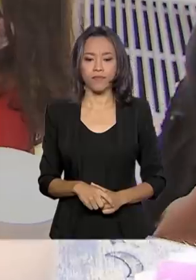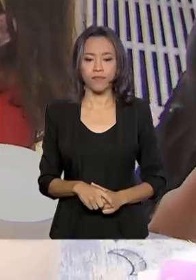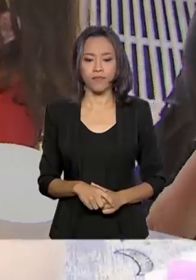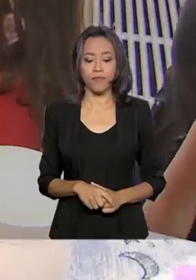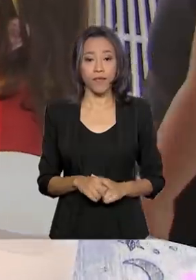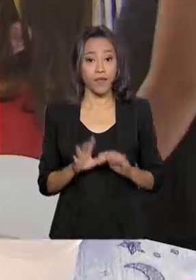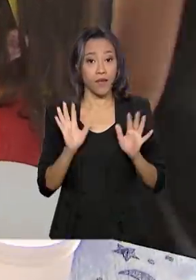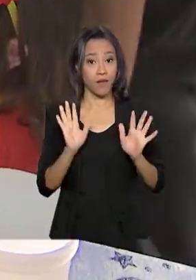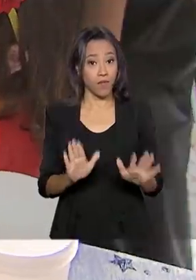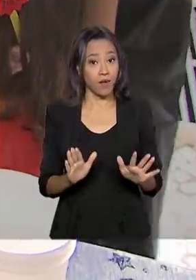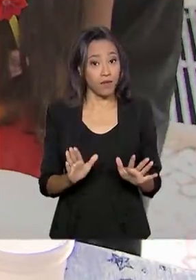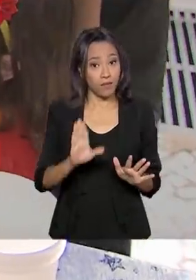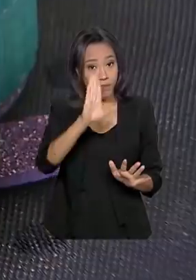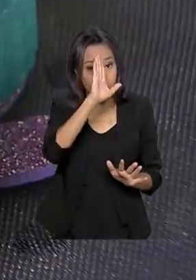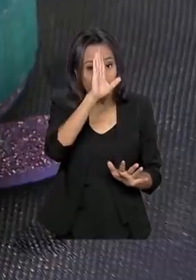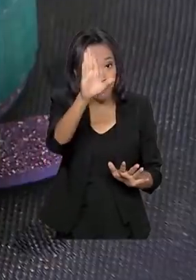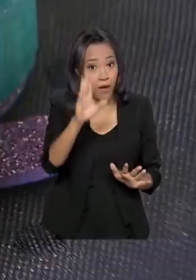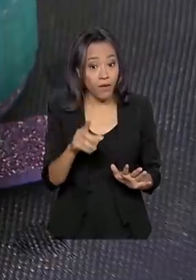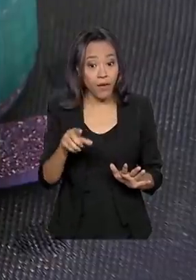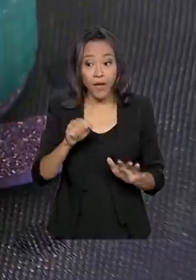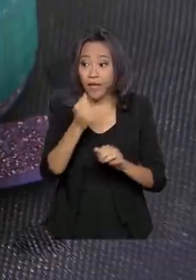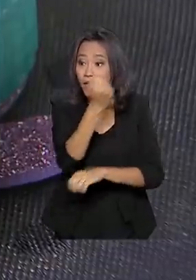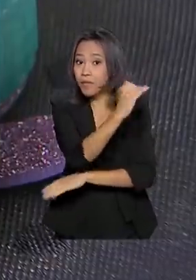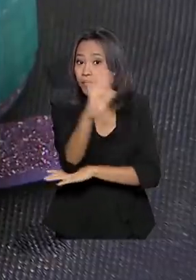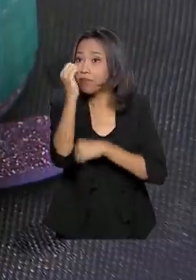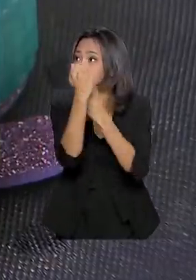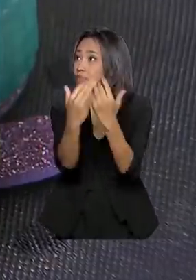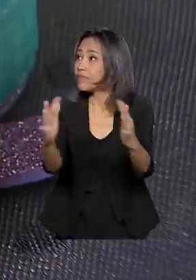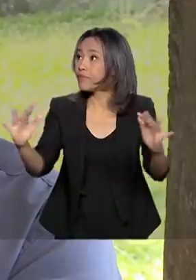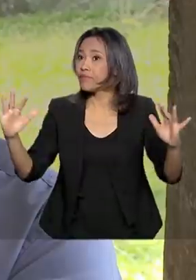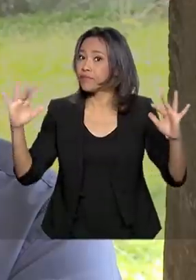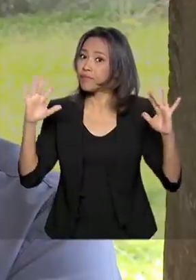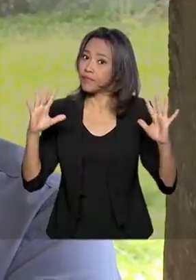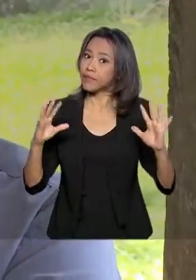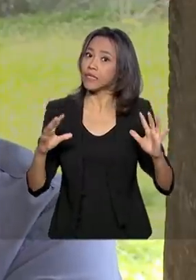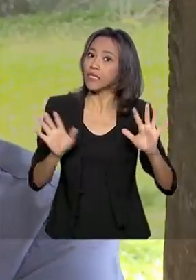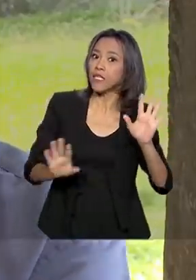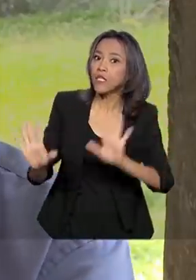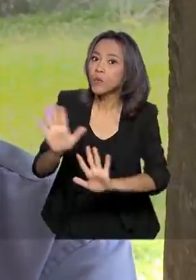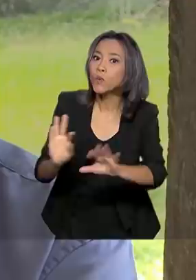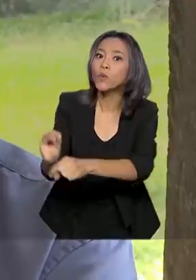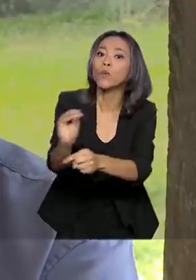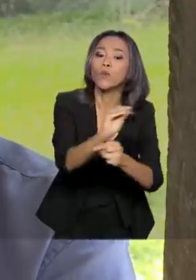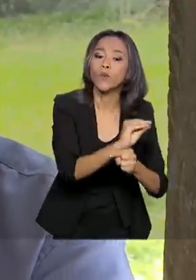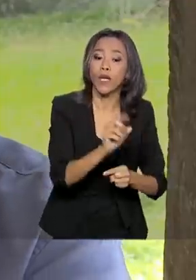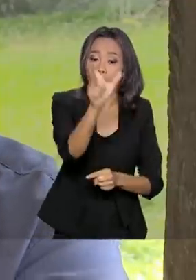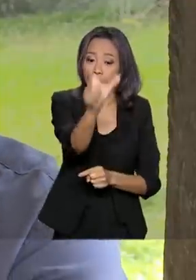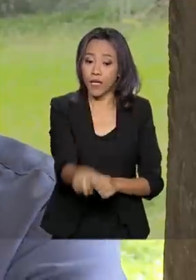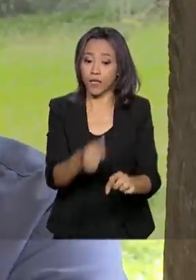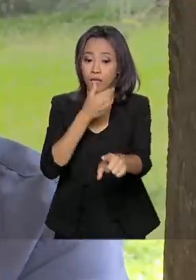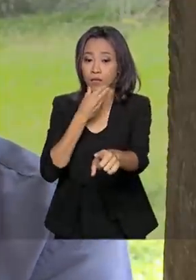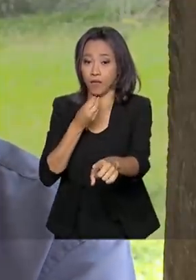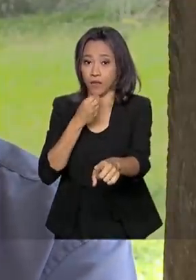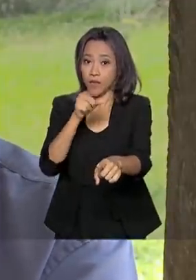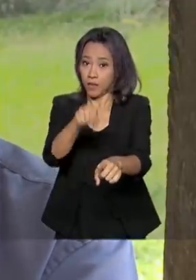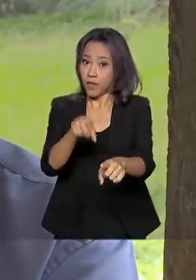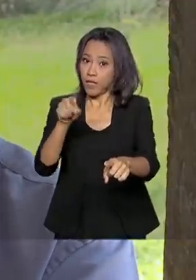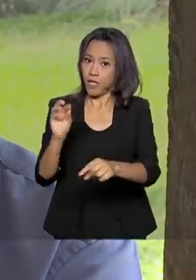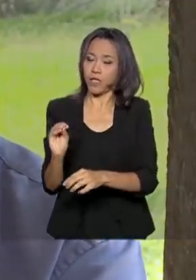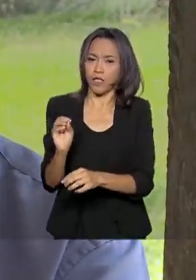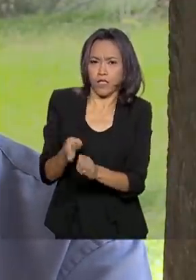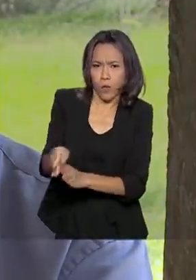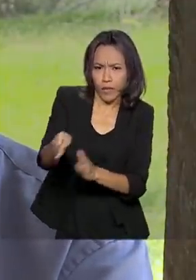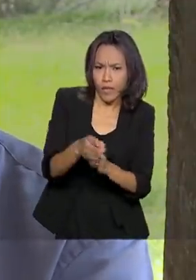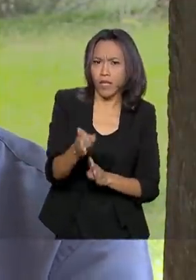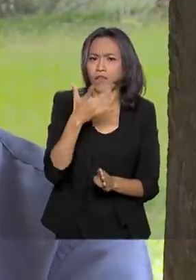Mas o ideal é que o meio ambiente também se sinta bem na folia. Esse especialista em sustentabilidade lembra que confete